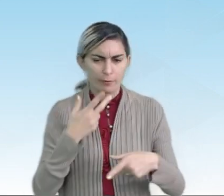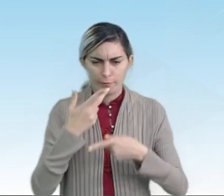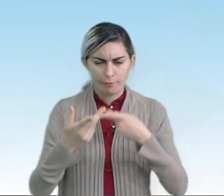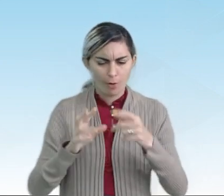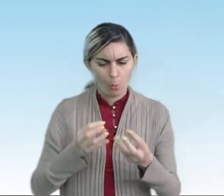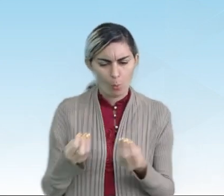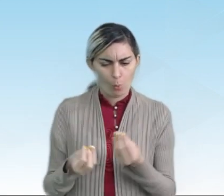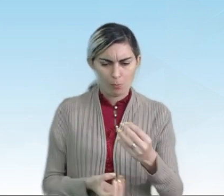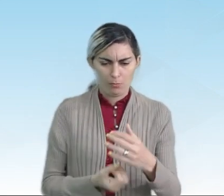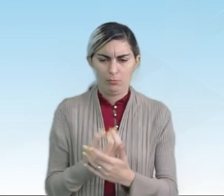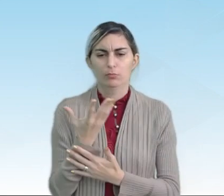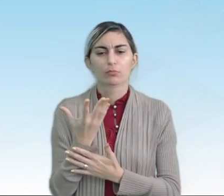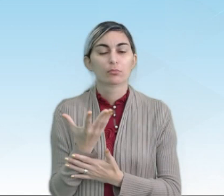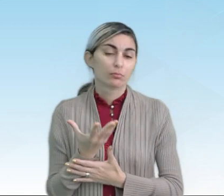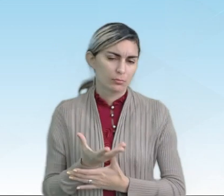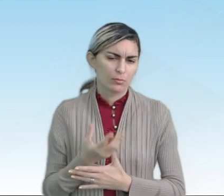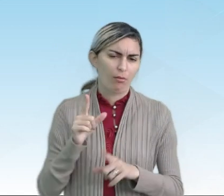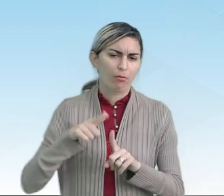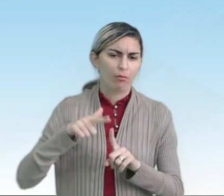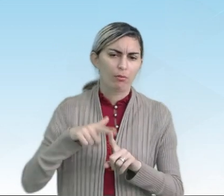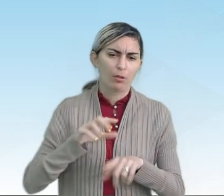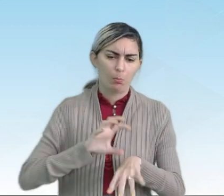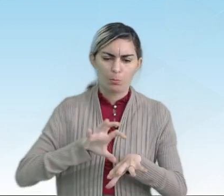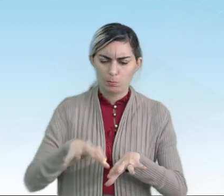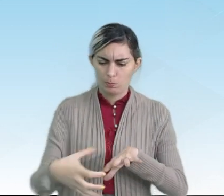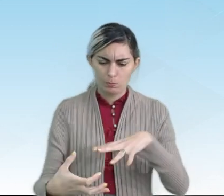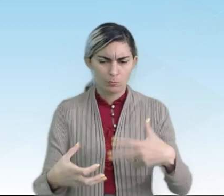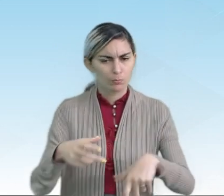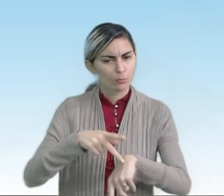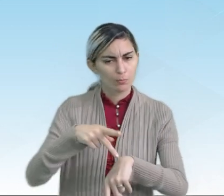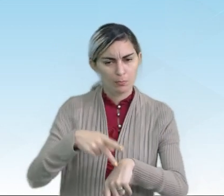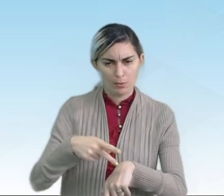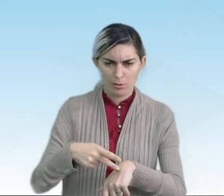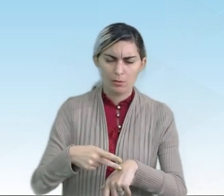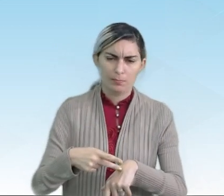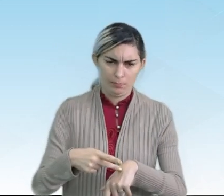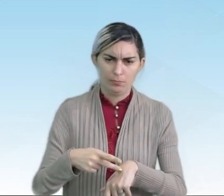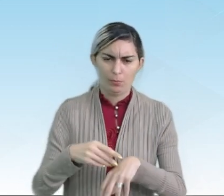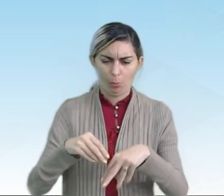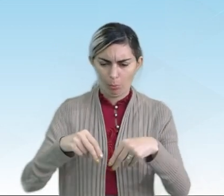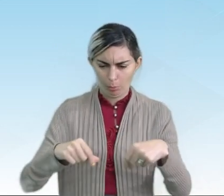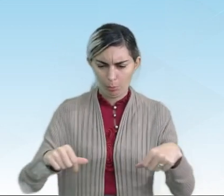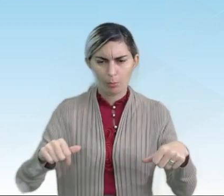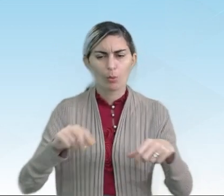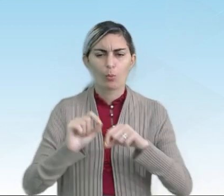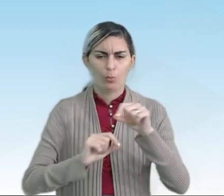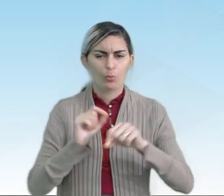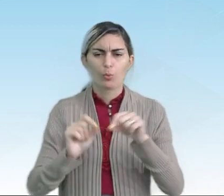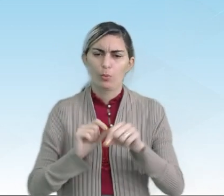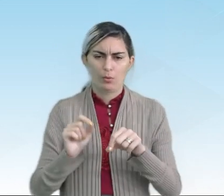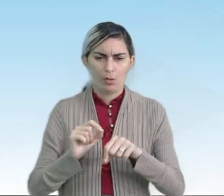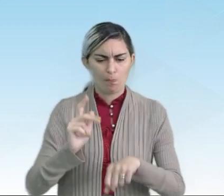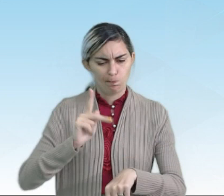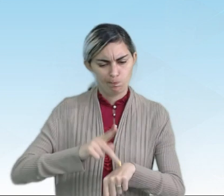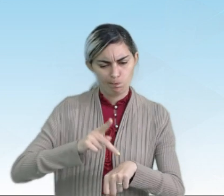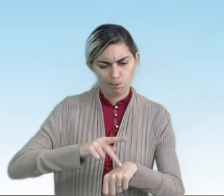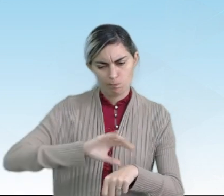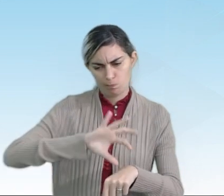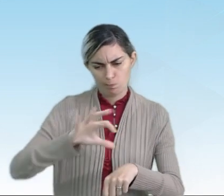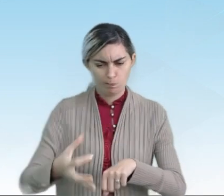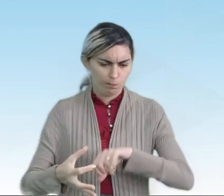formação. Formação de que tipo de rochas? Das sedimentares. E o que são essas rochas